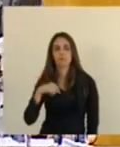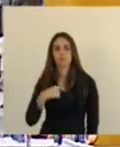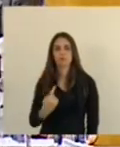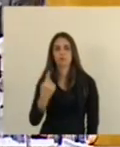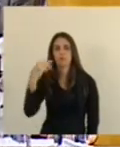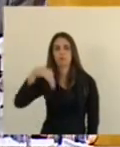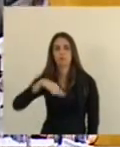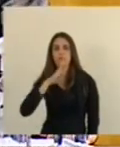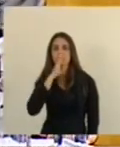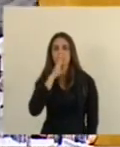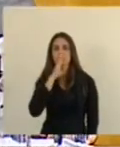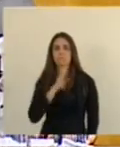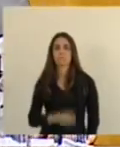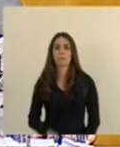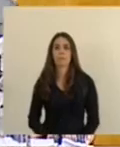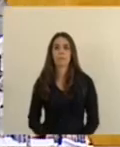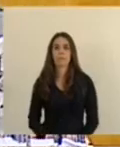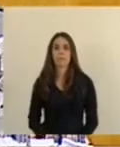silêncio